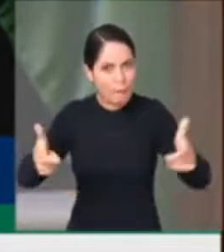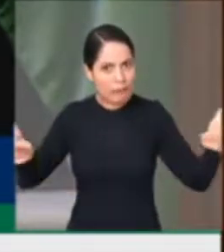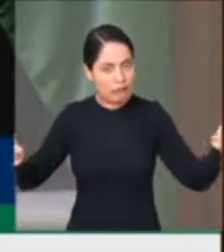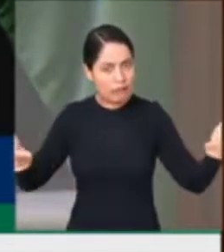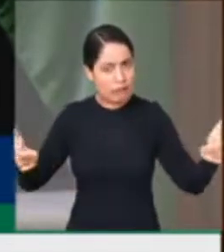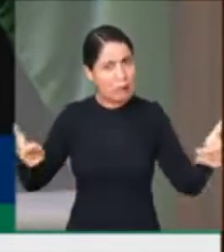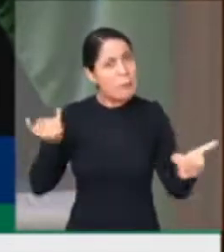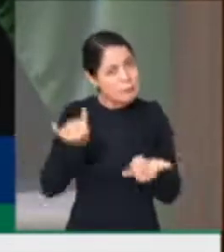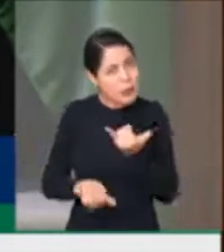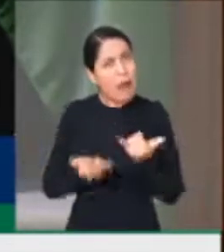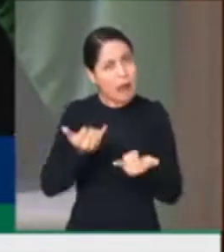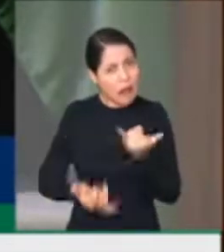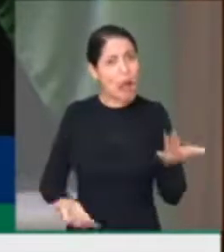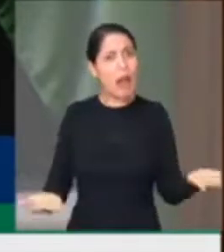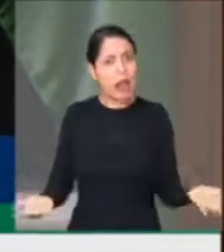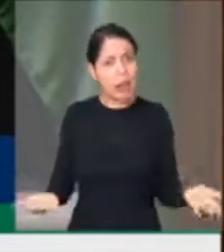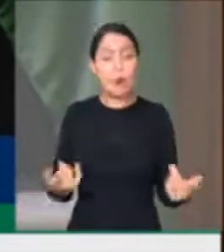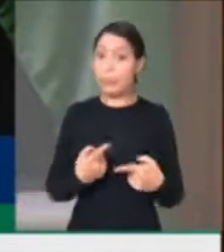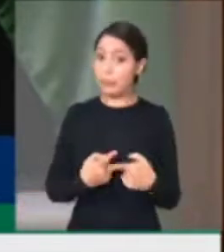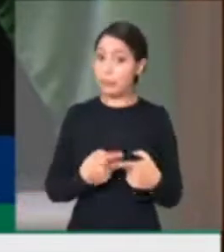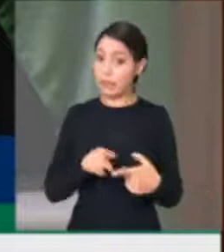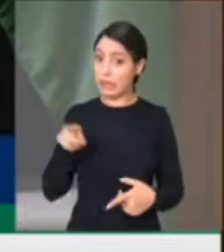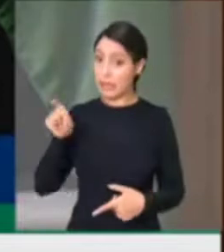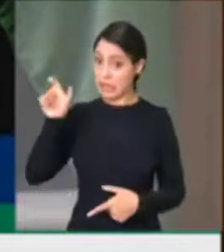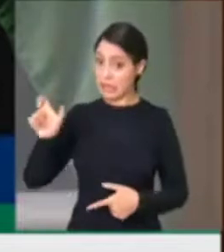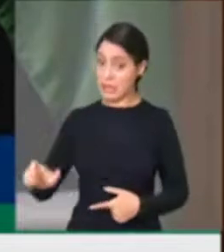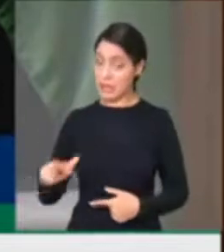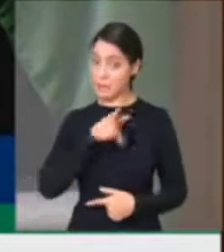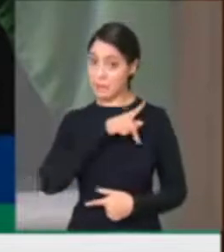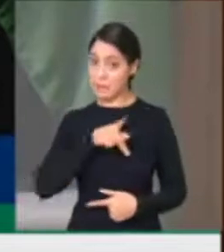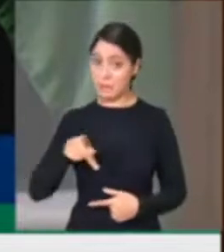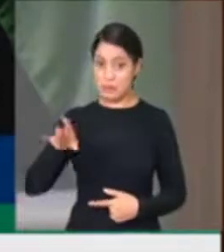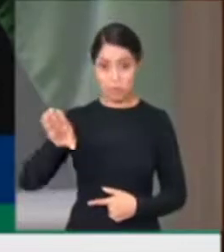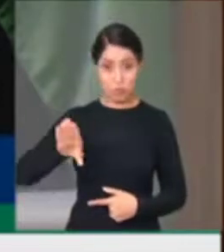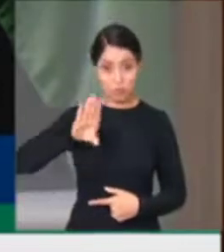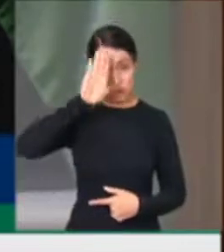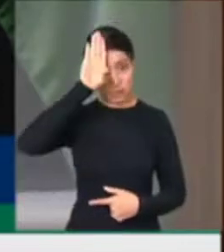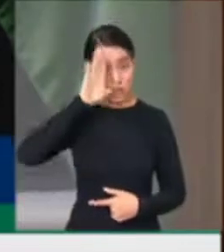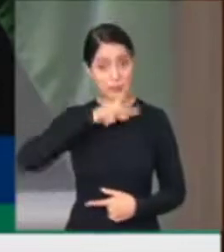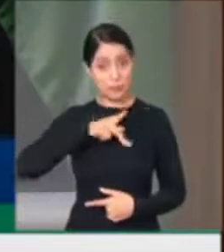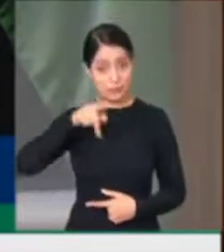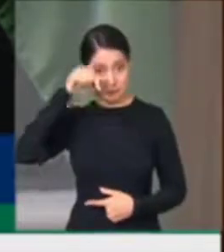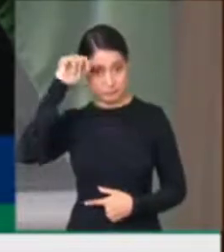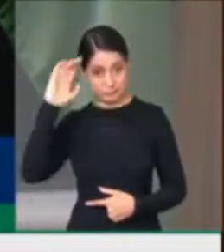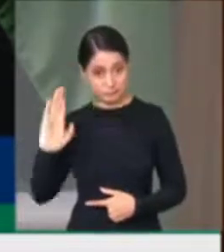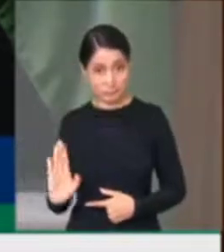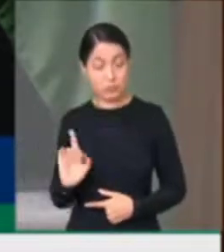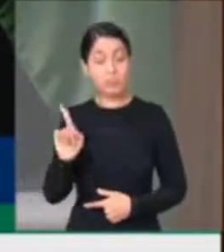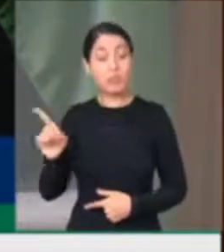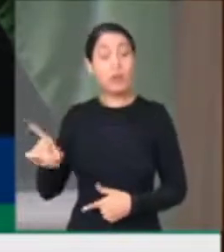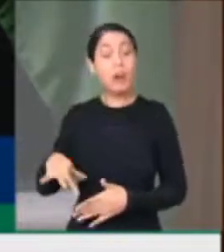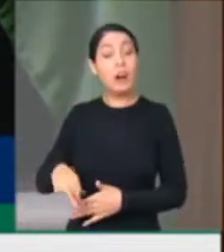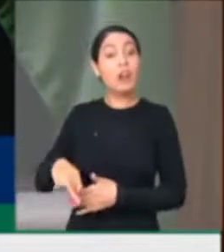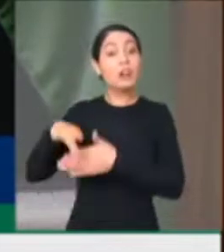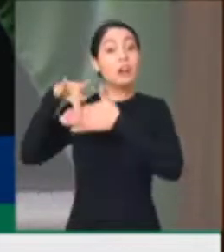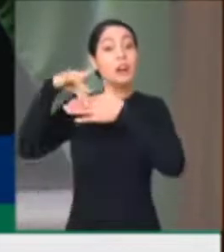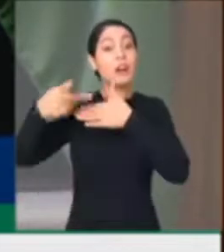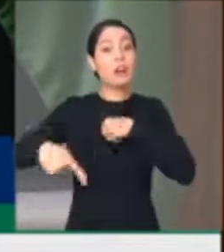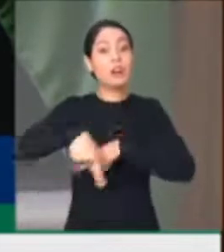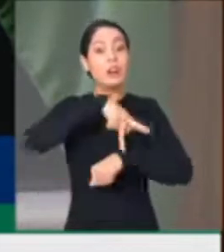todo momento, o presidente da República, que supostamente deveria ser o líder desse país,